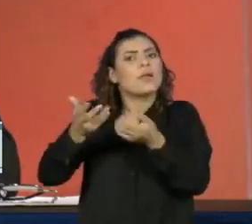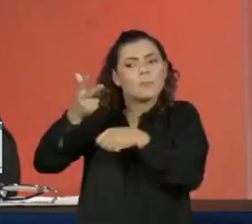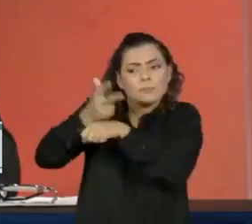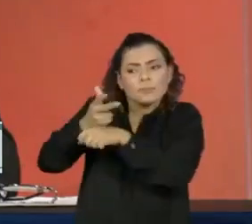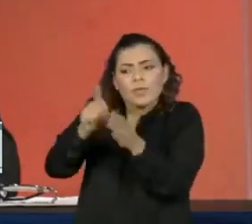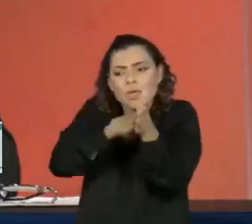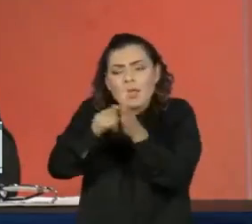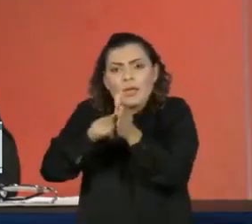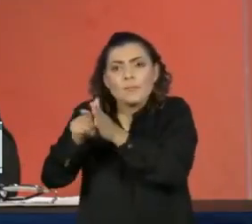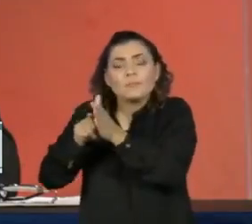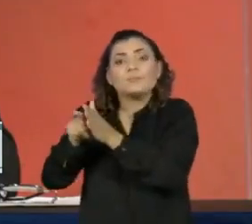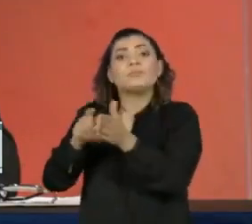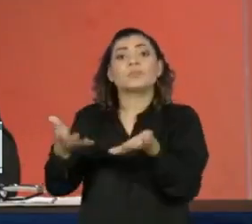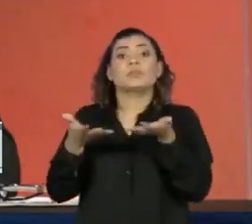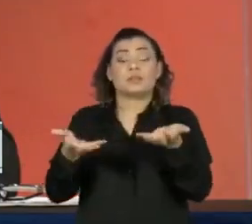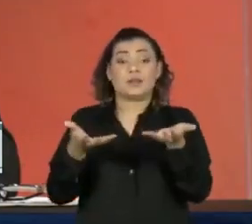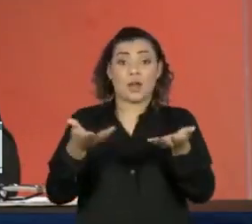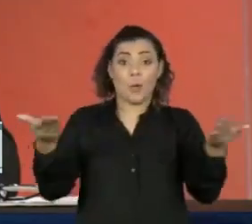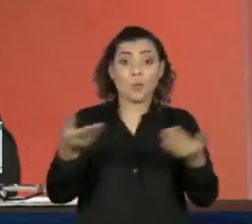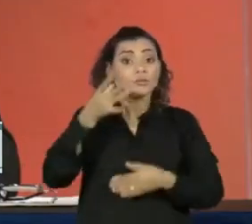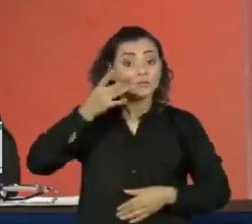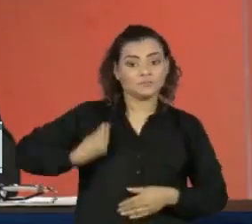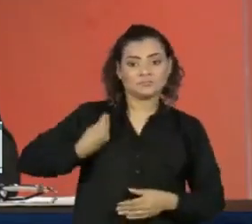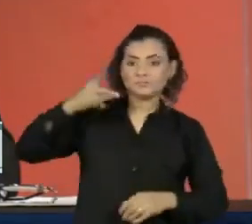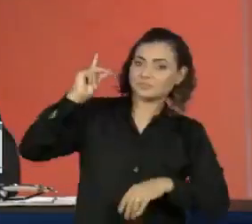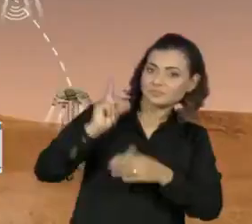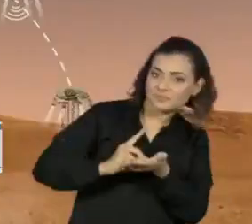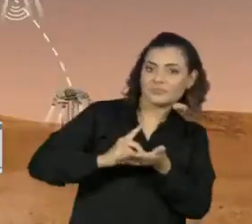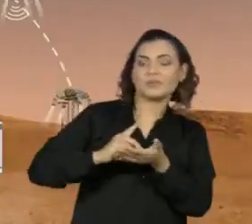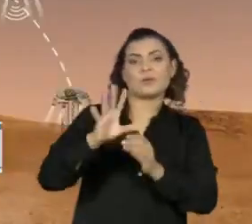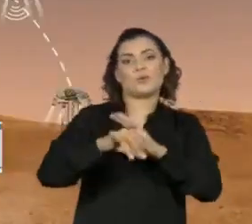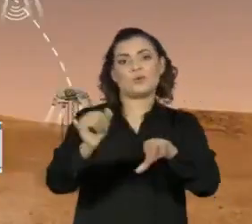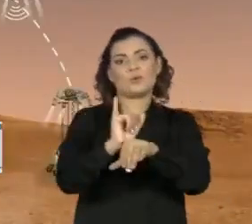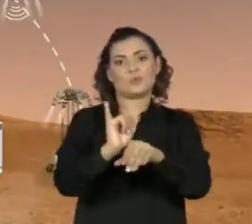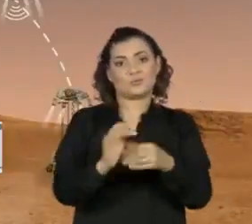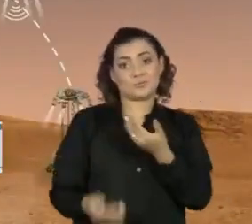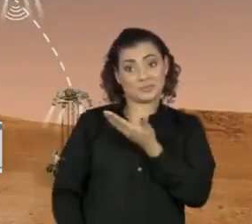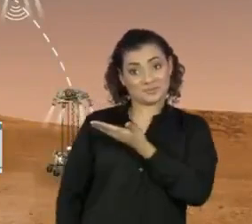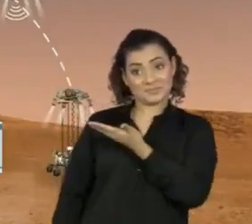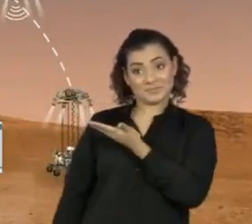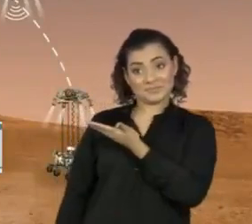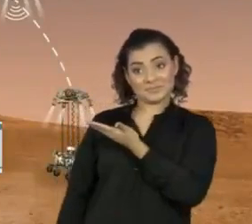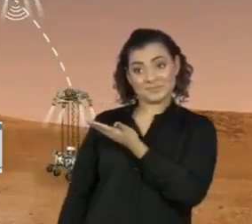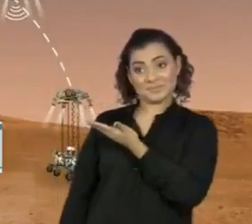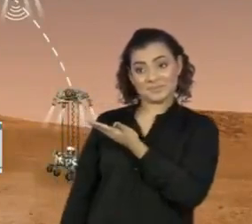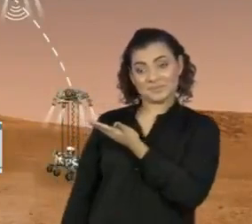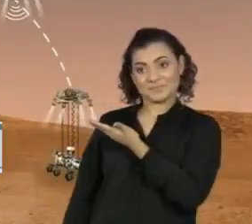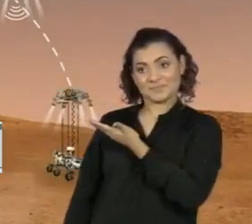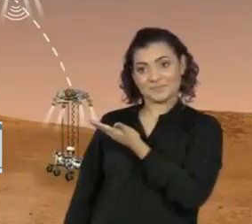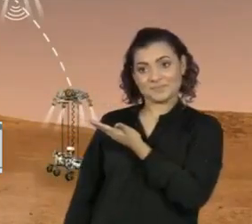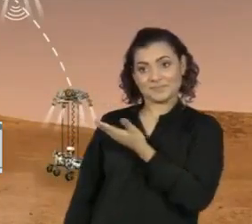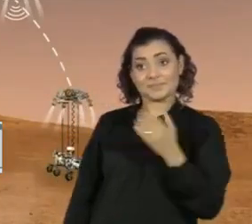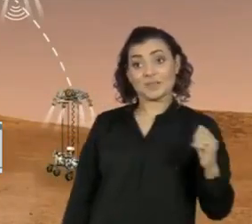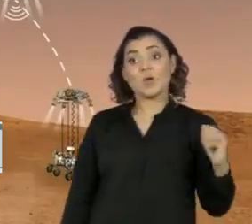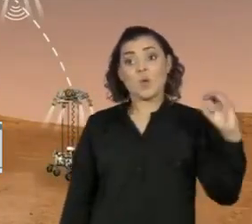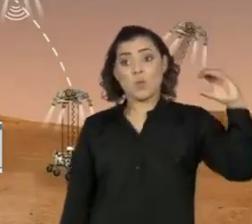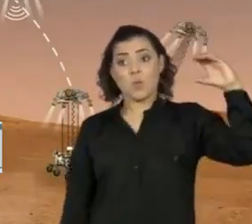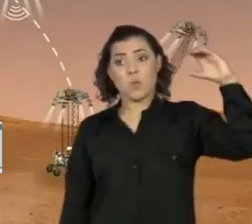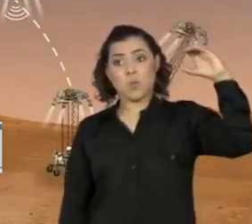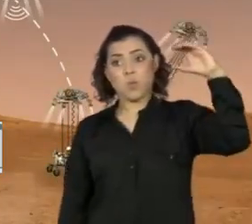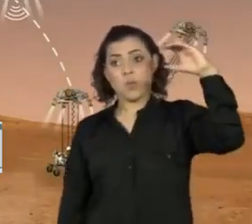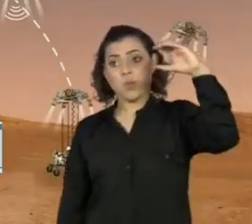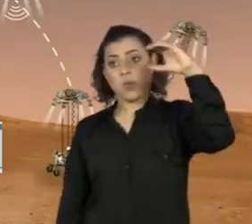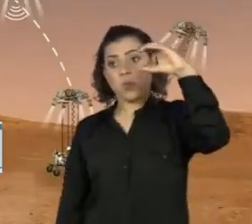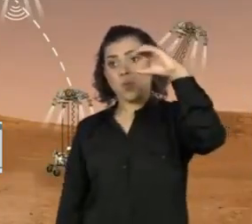tudo a partir das 4h15 no seu site oficial no YouTube. O pouso da Missão Mars 2020 deve acontecer por volta das